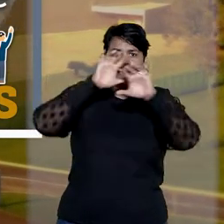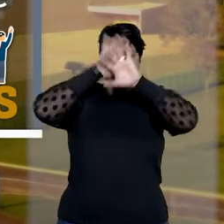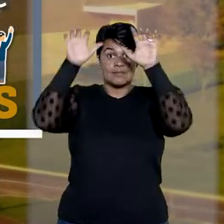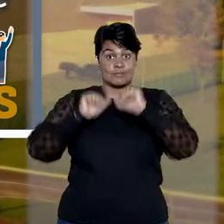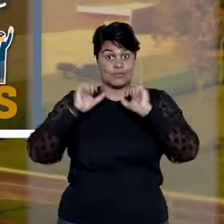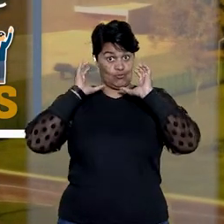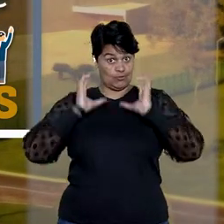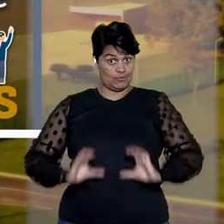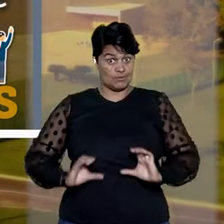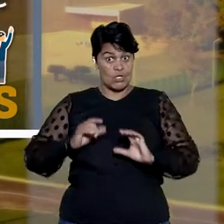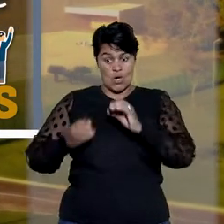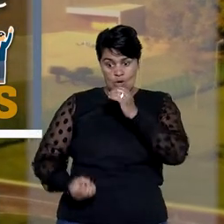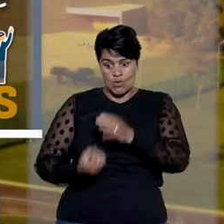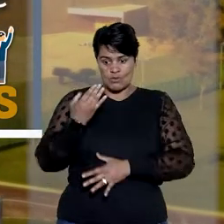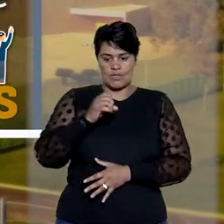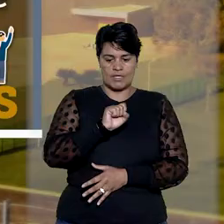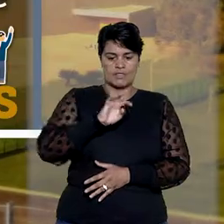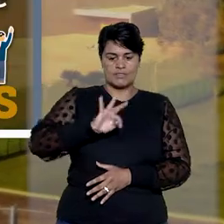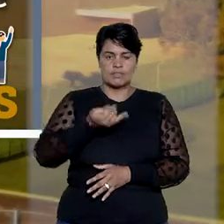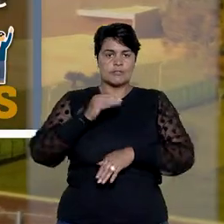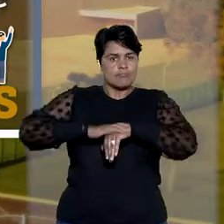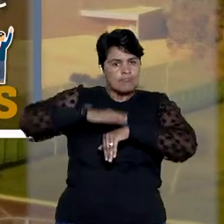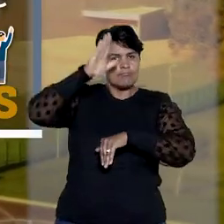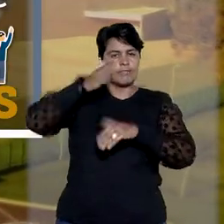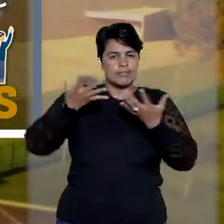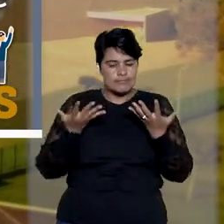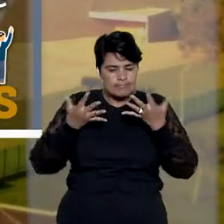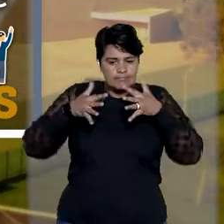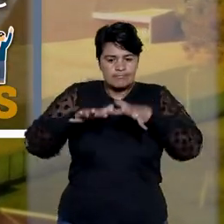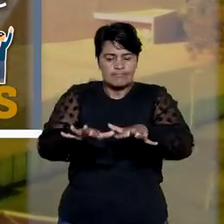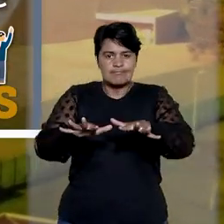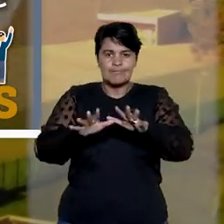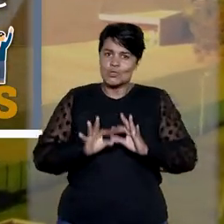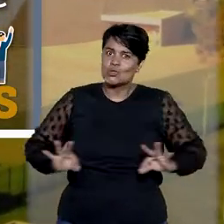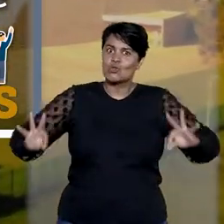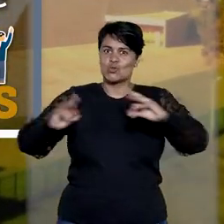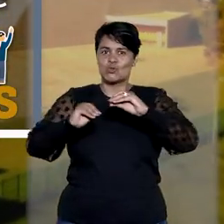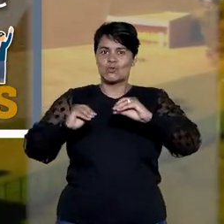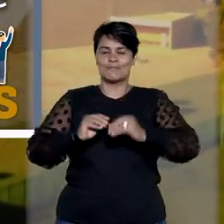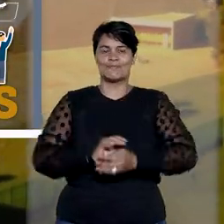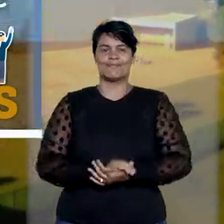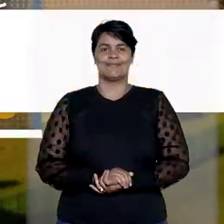a construção de um STJ cada vez mais inclusivo e para todos.